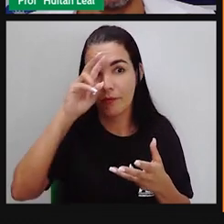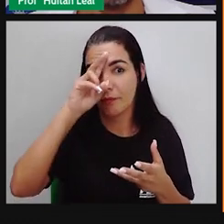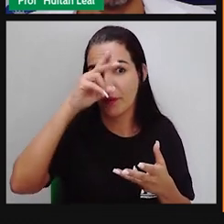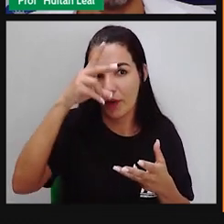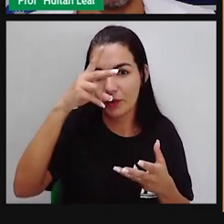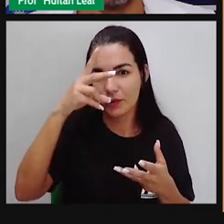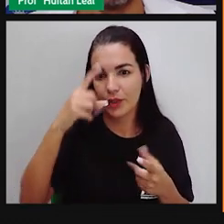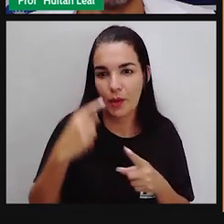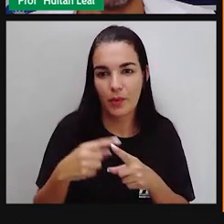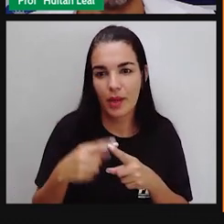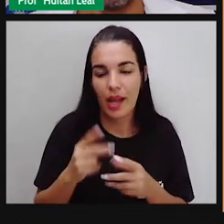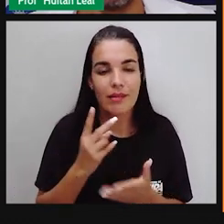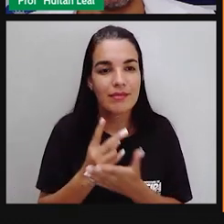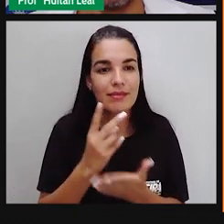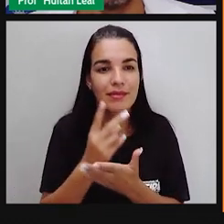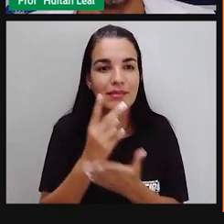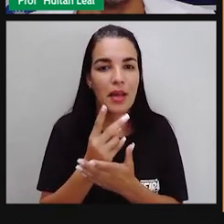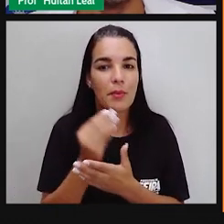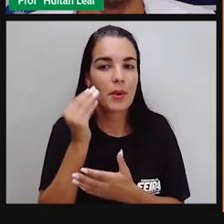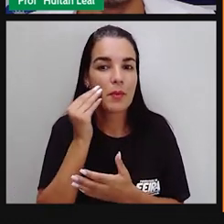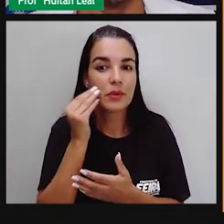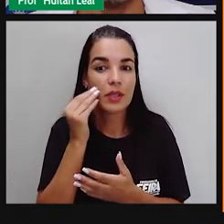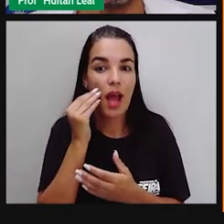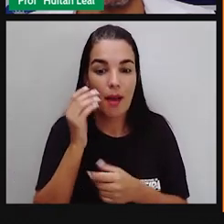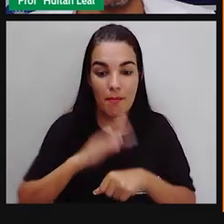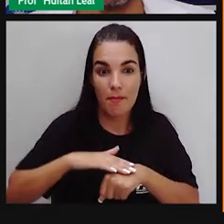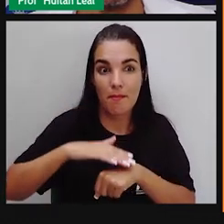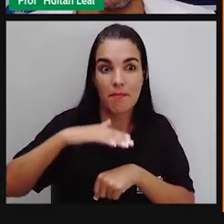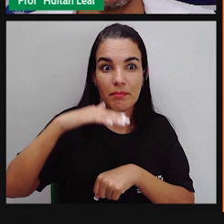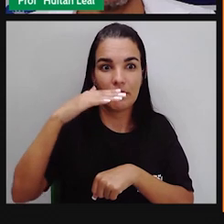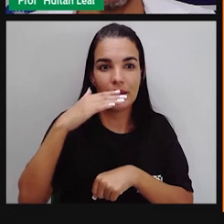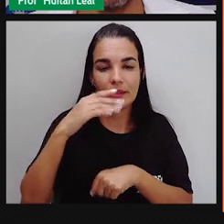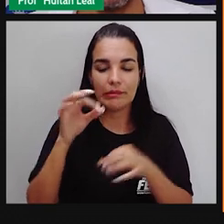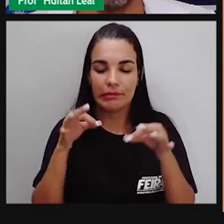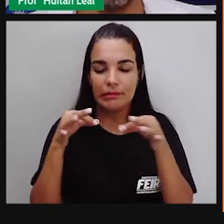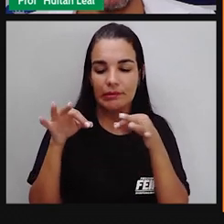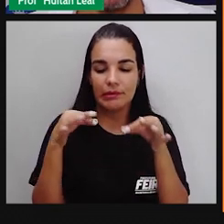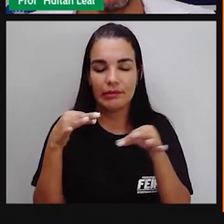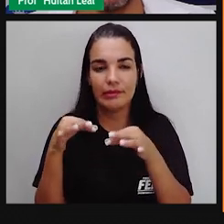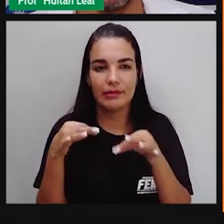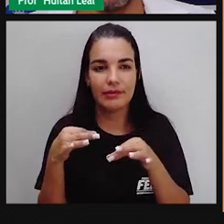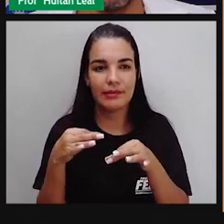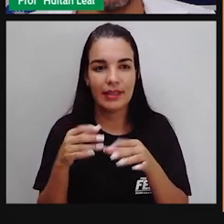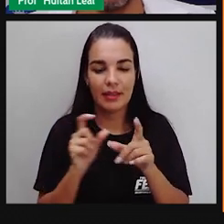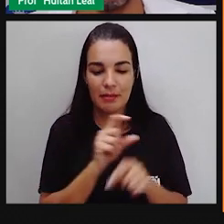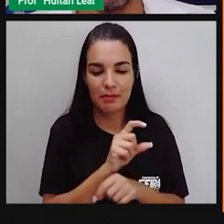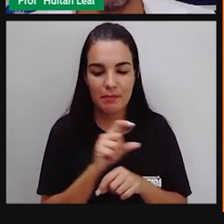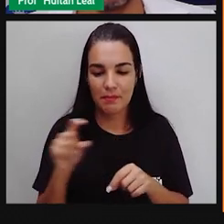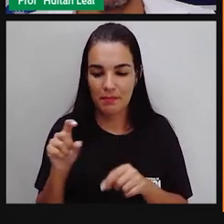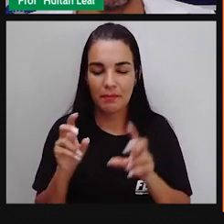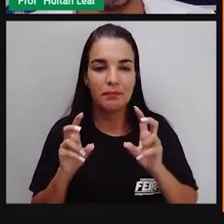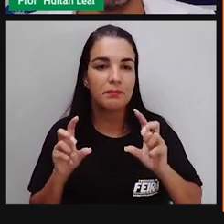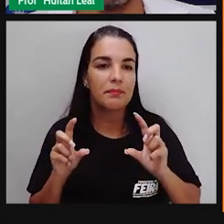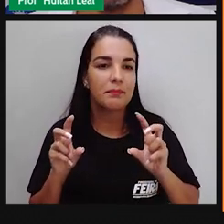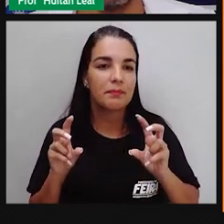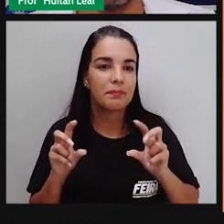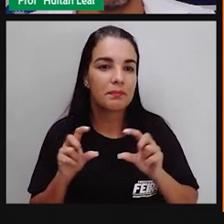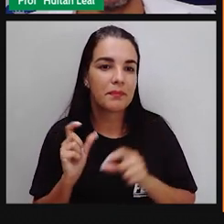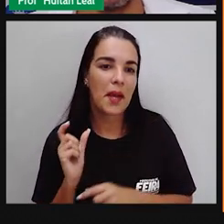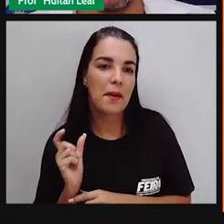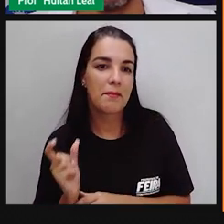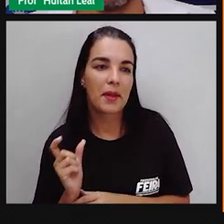destacados, aparecem com frequência para trazer também um efeito estético para o que está sendo